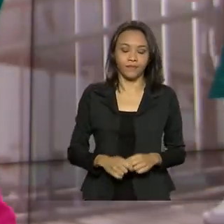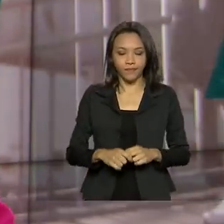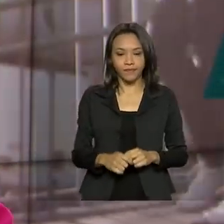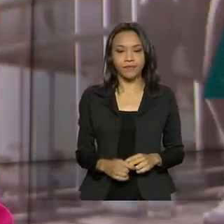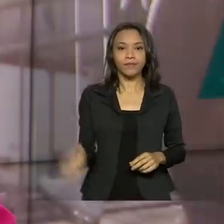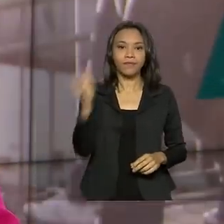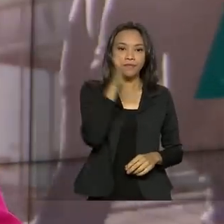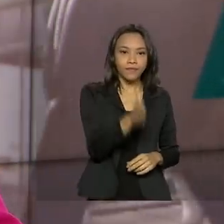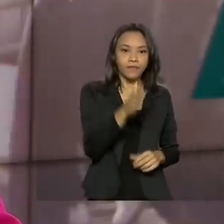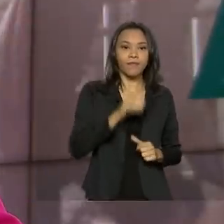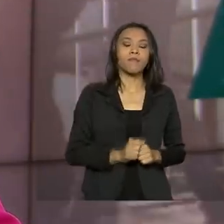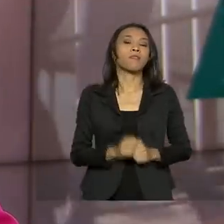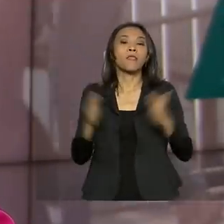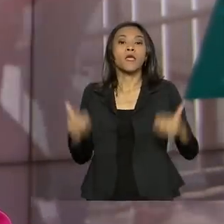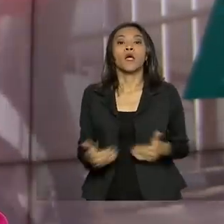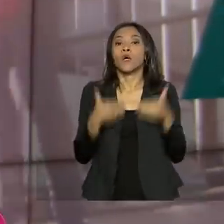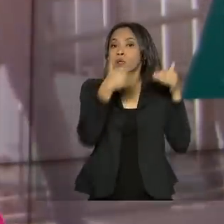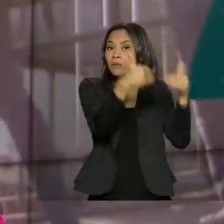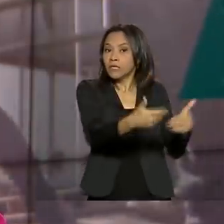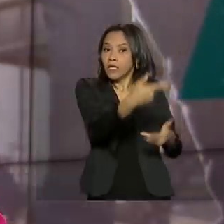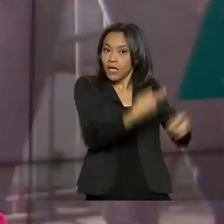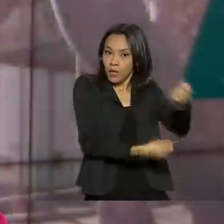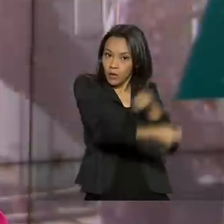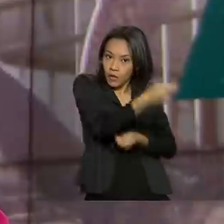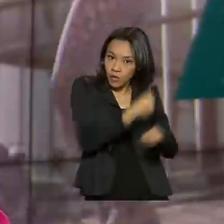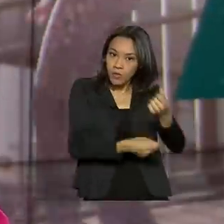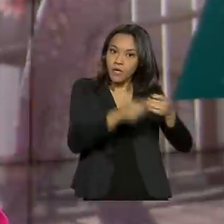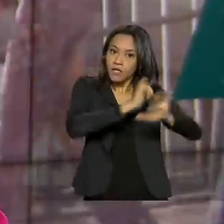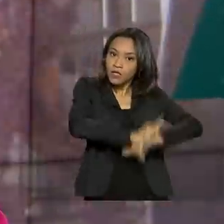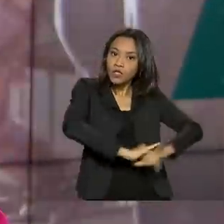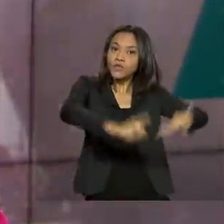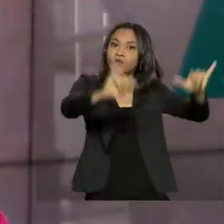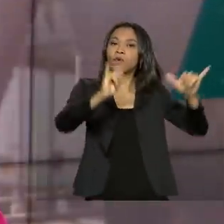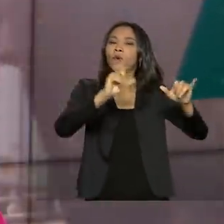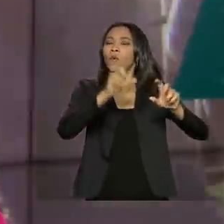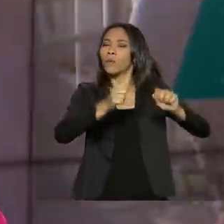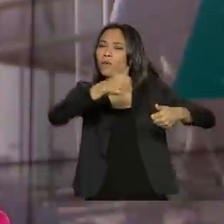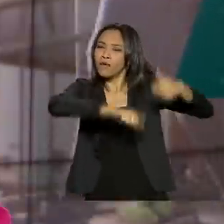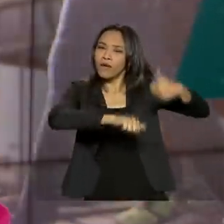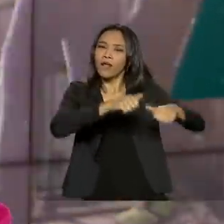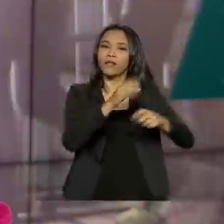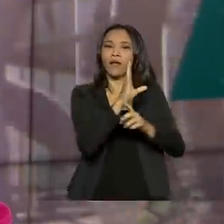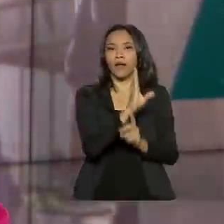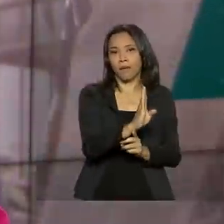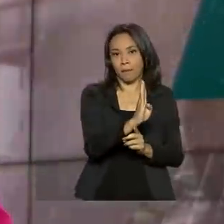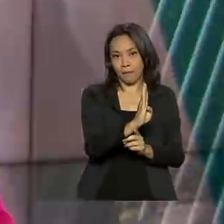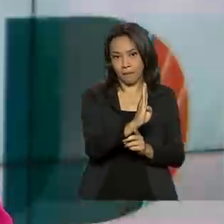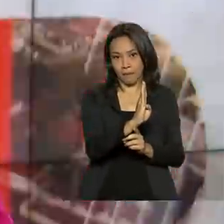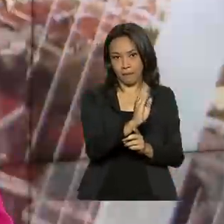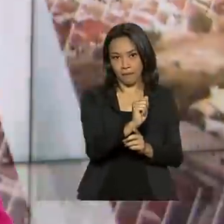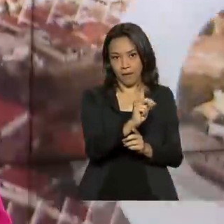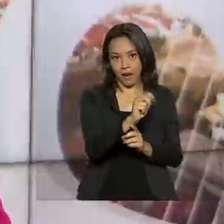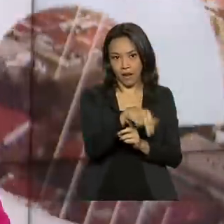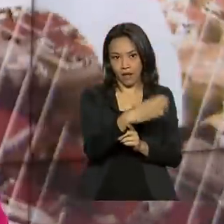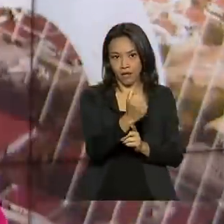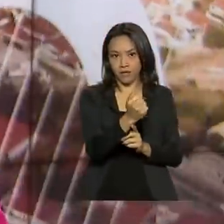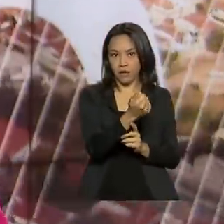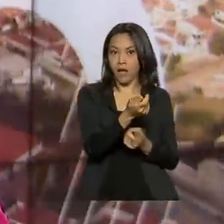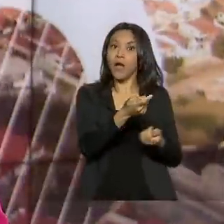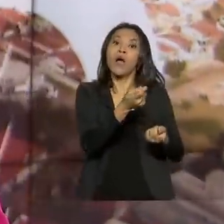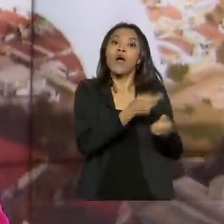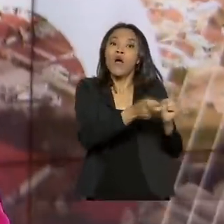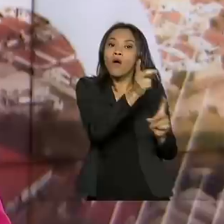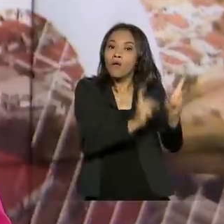Ministério da Economia divulgou o resultado da balança comercial da segunda semana de dezembro, que registrou saldo positivo. A